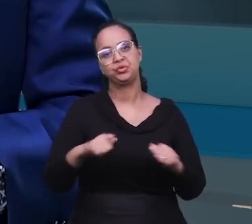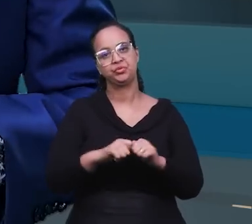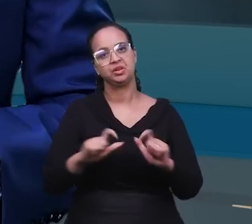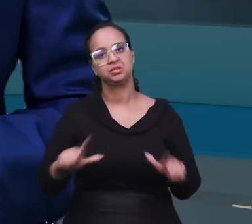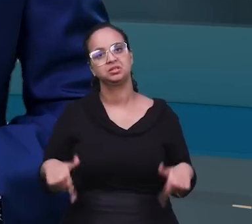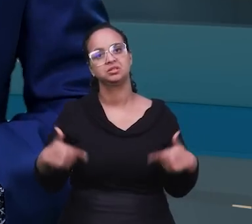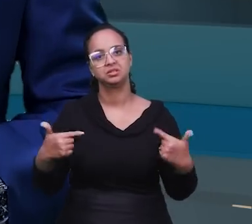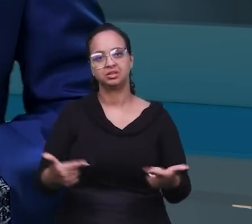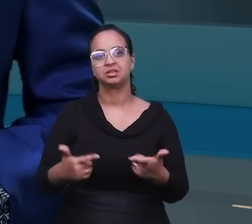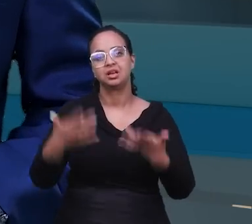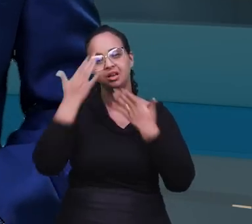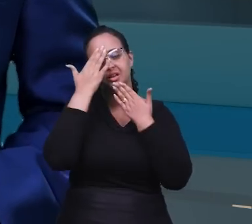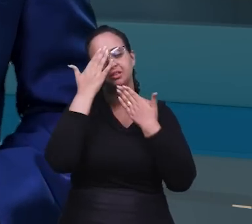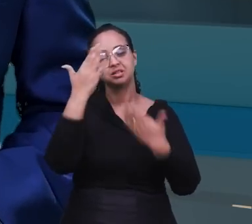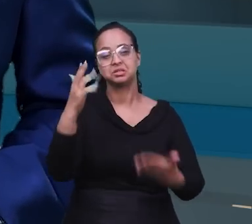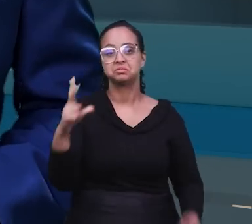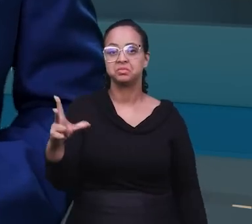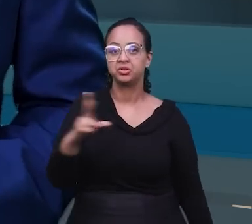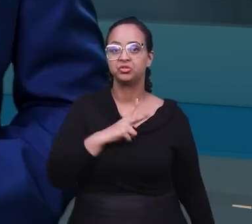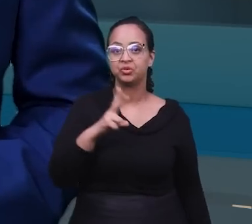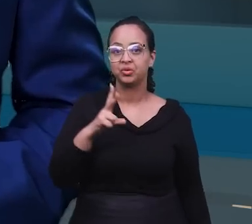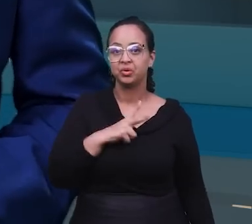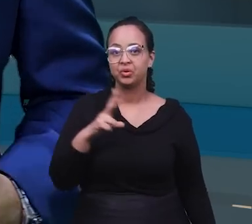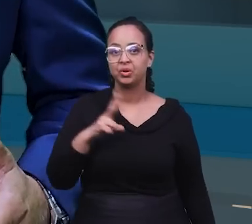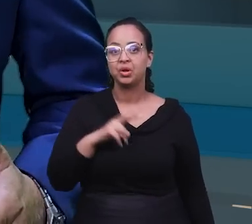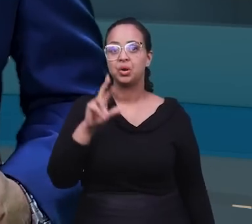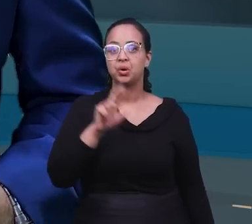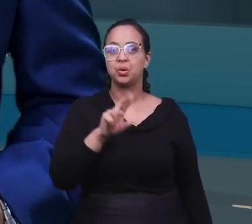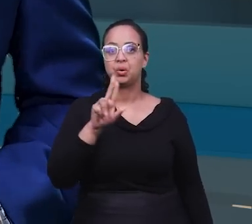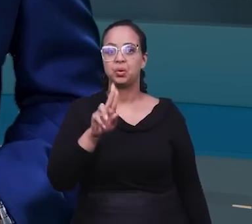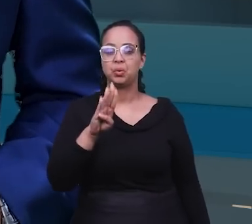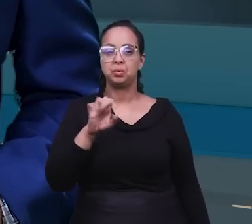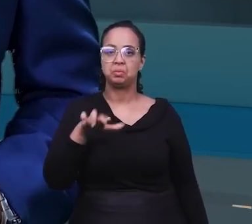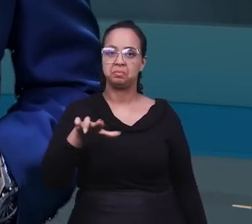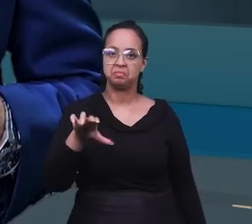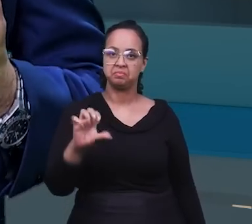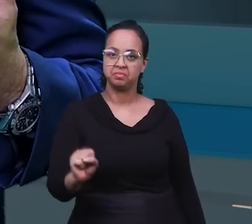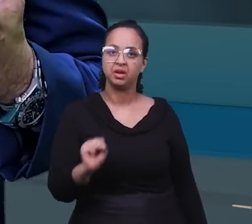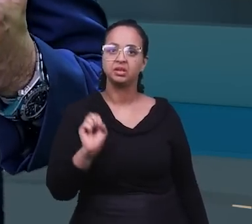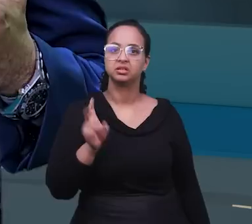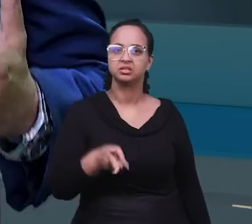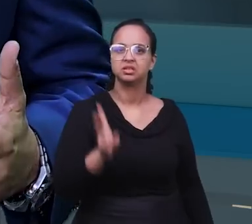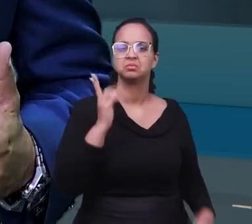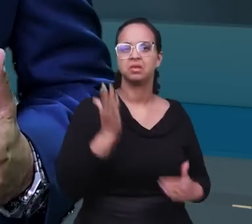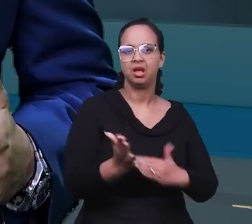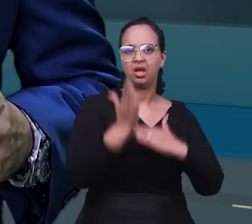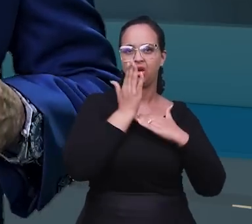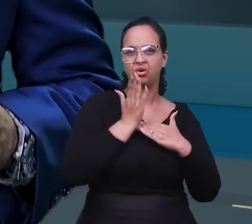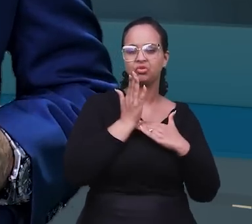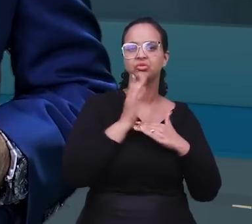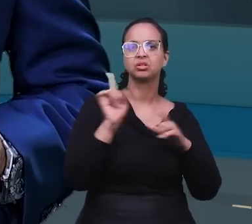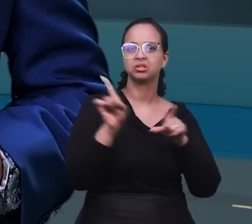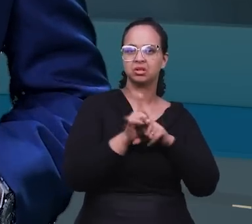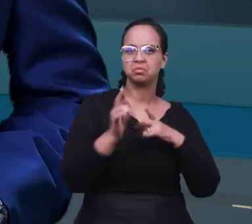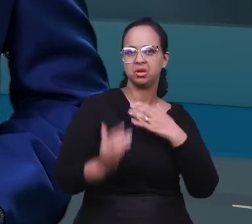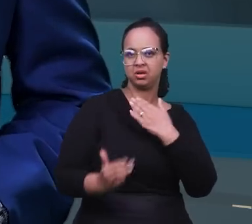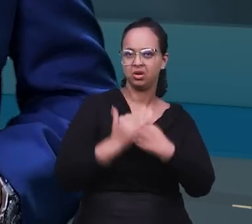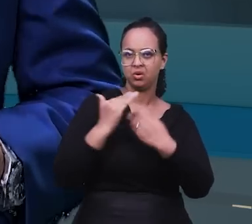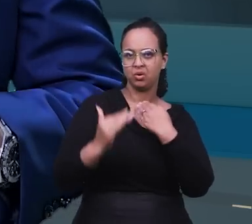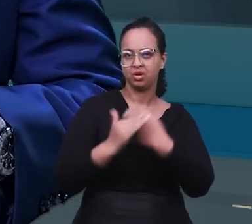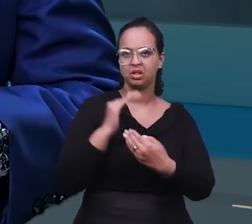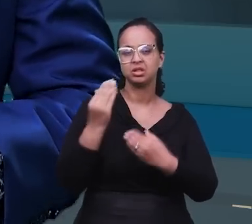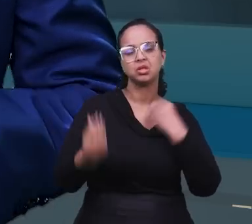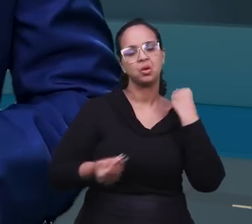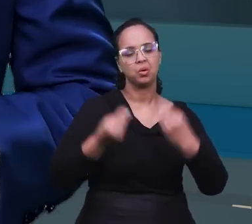tem feito aqui na região nordeste. Agradecemos em particular ao nosso querido irmão Rubens que sempre nos dá essa assistência na edição na